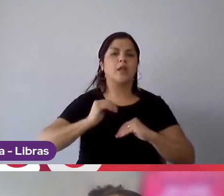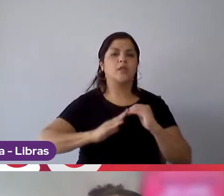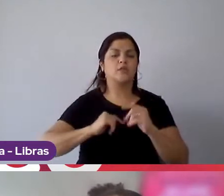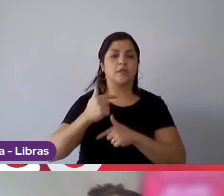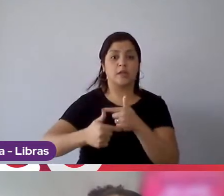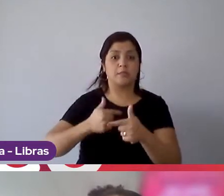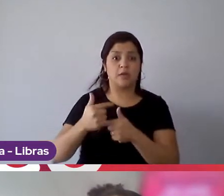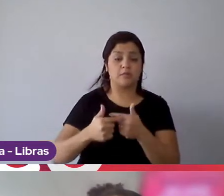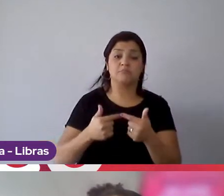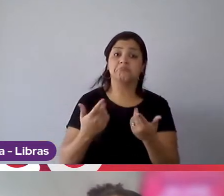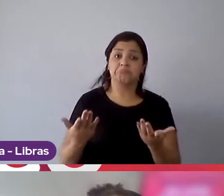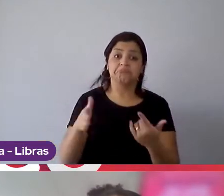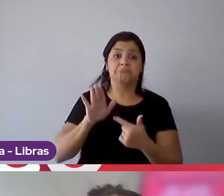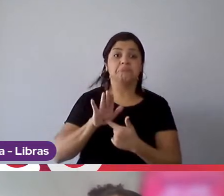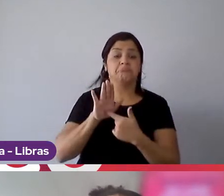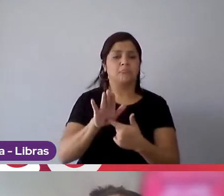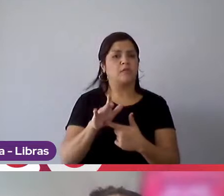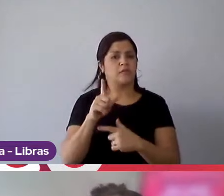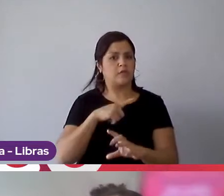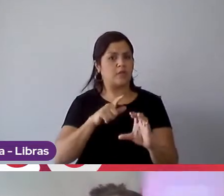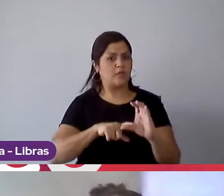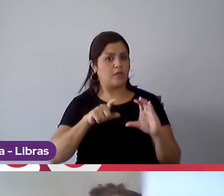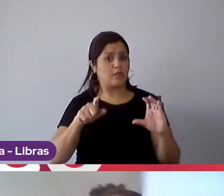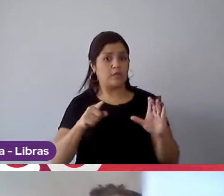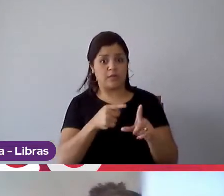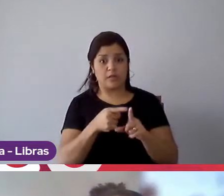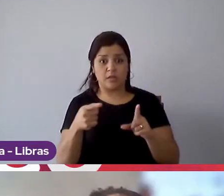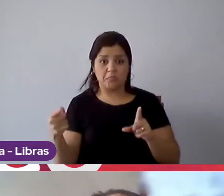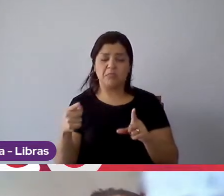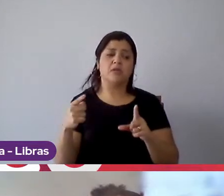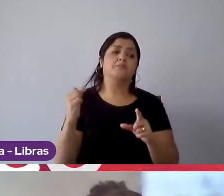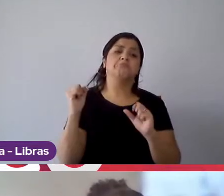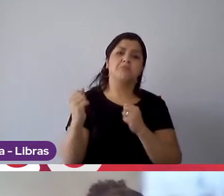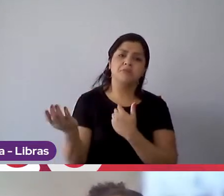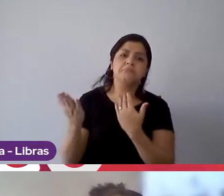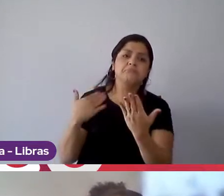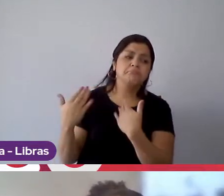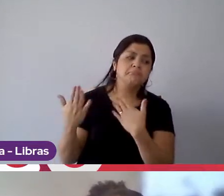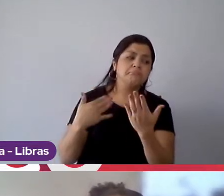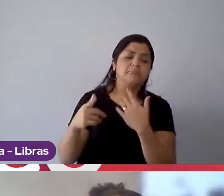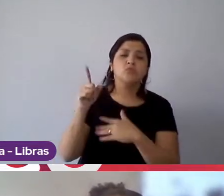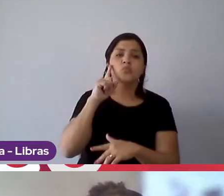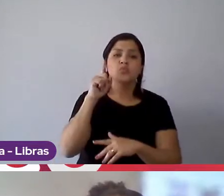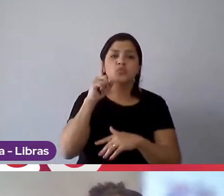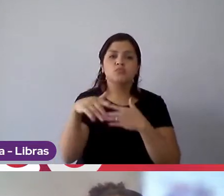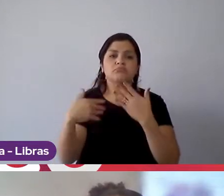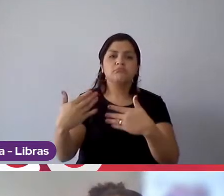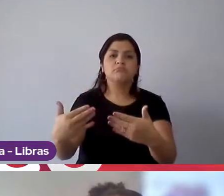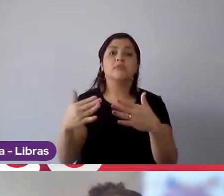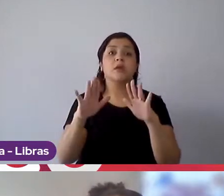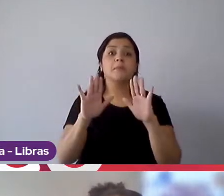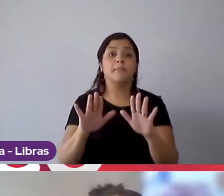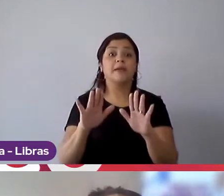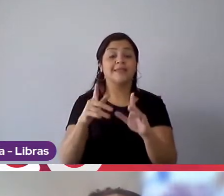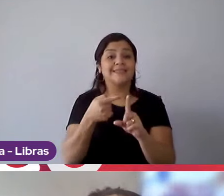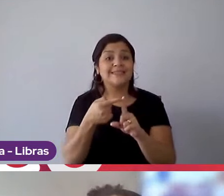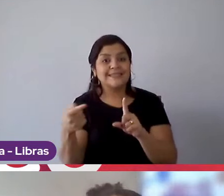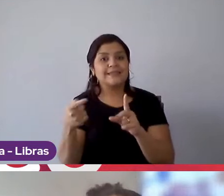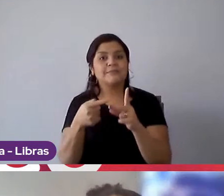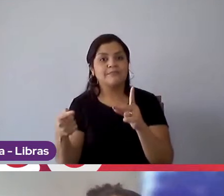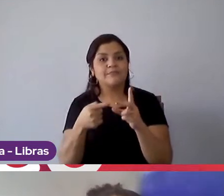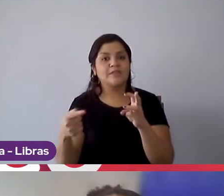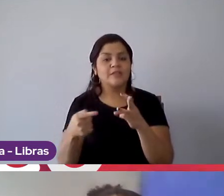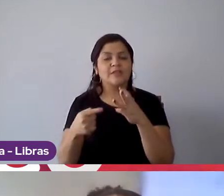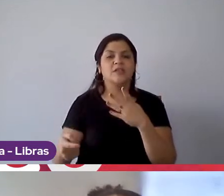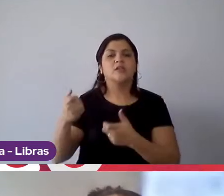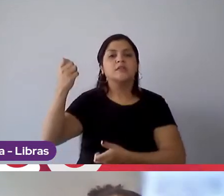Então, isso mostra assim, a gente tem autonomia durante a semana, a gente vai batendo com ela diariamente, mas assim, só semanalmente a gente passa tudinho